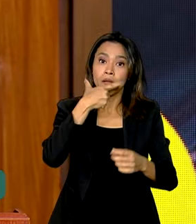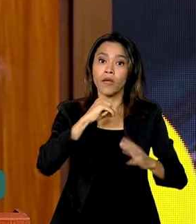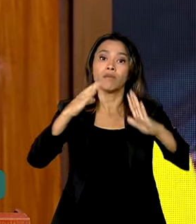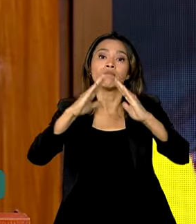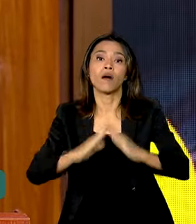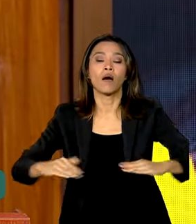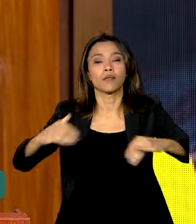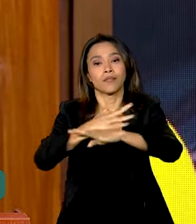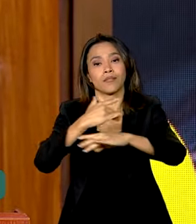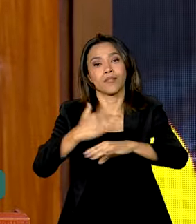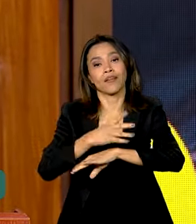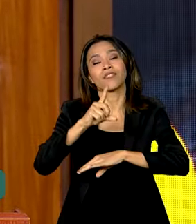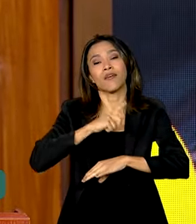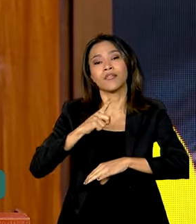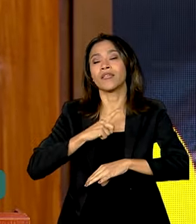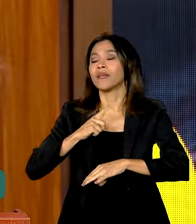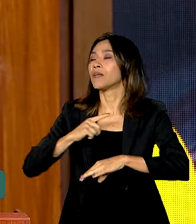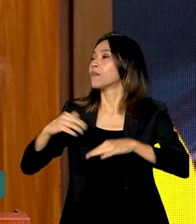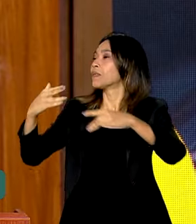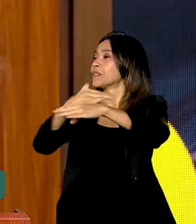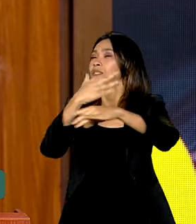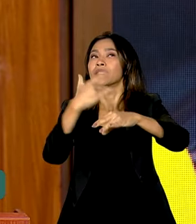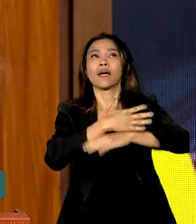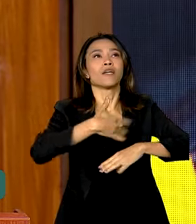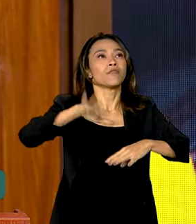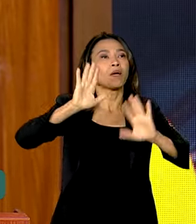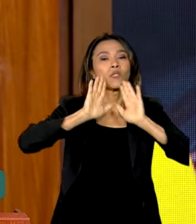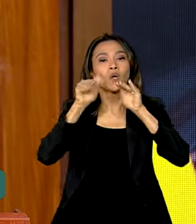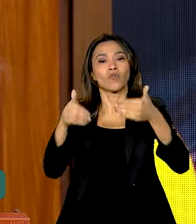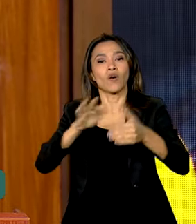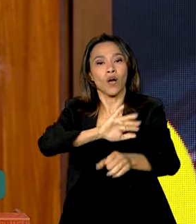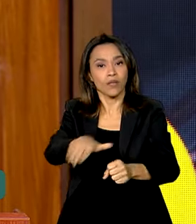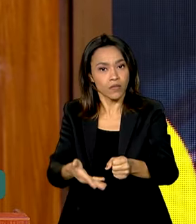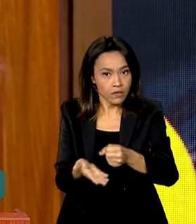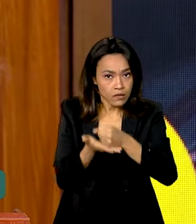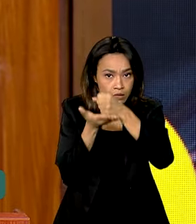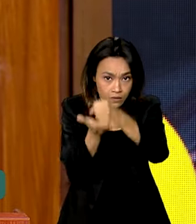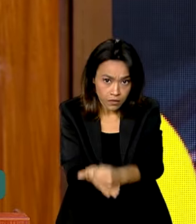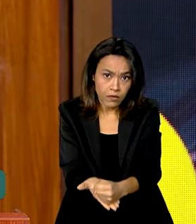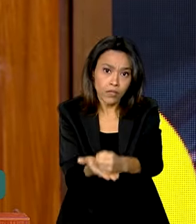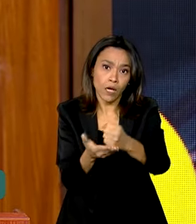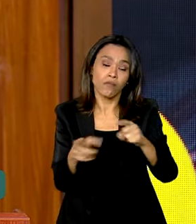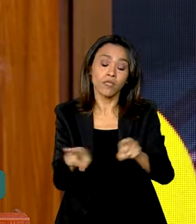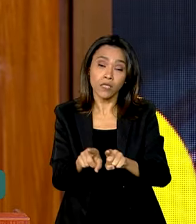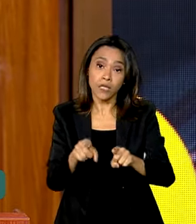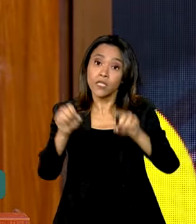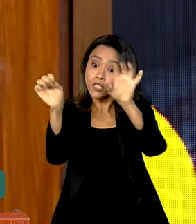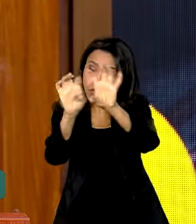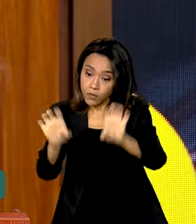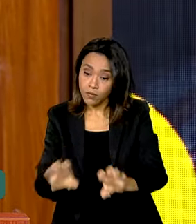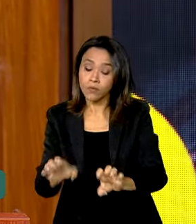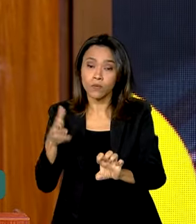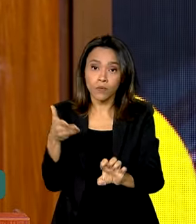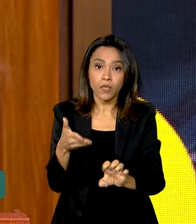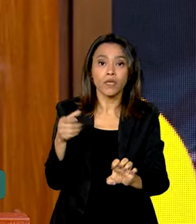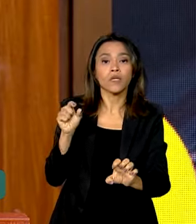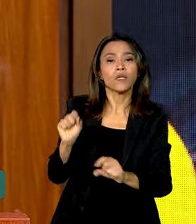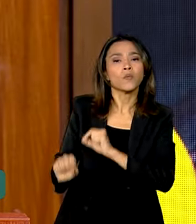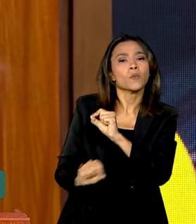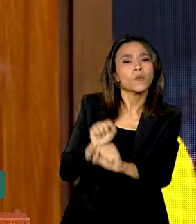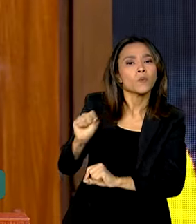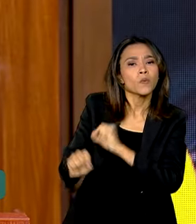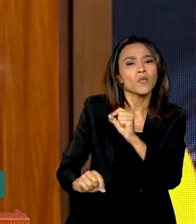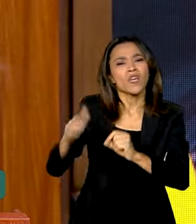e passará a ter uma cidade mais sustentável e com infraestrutura que previne